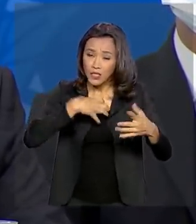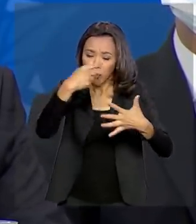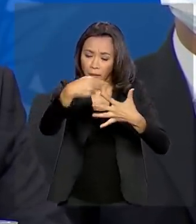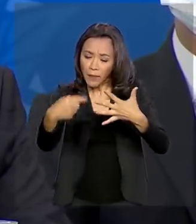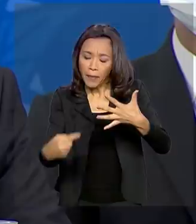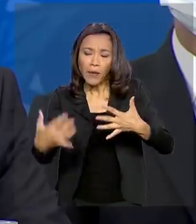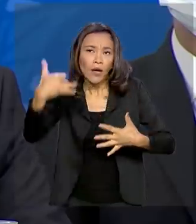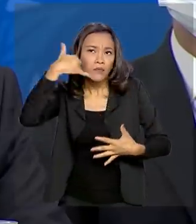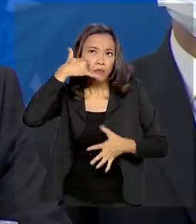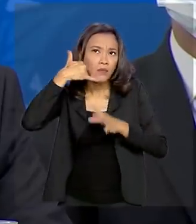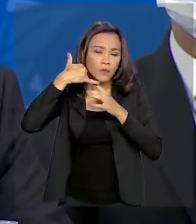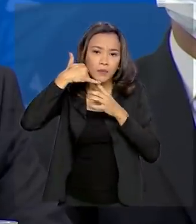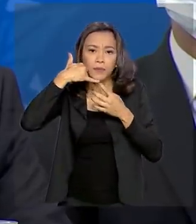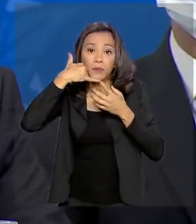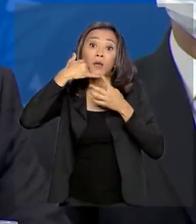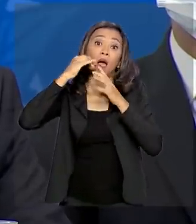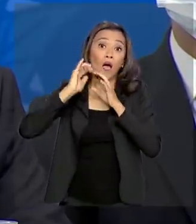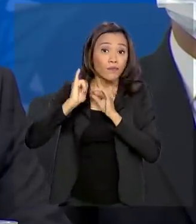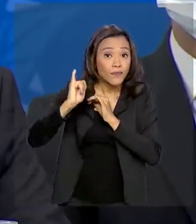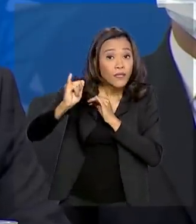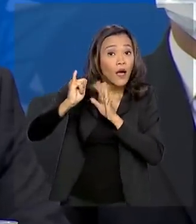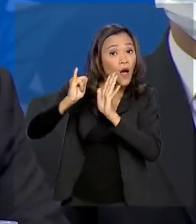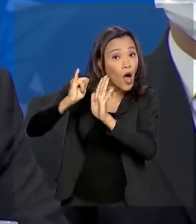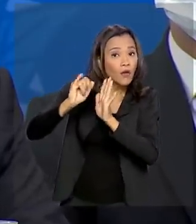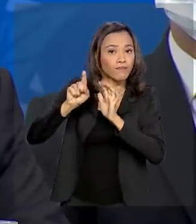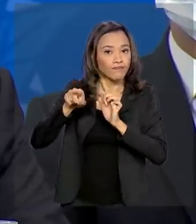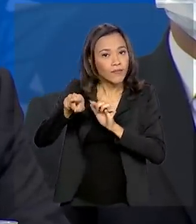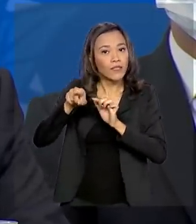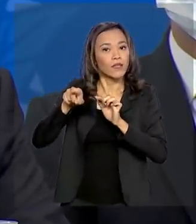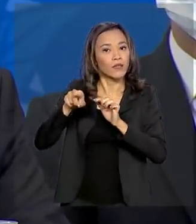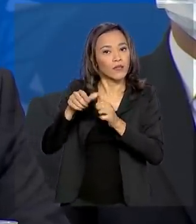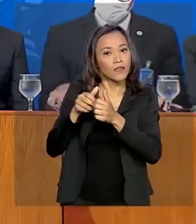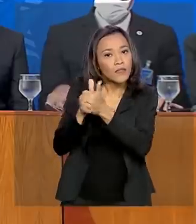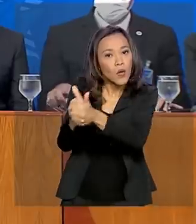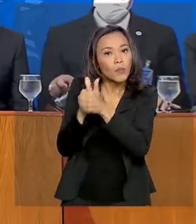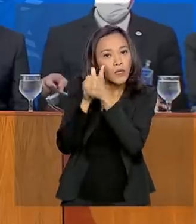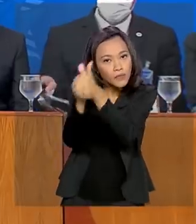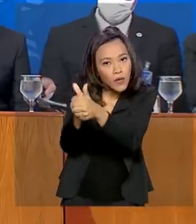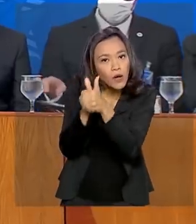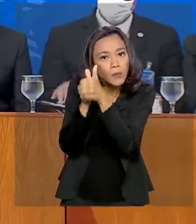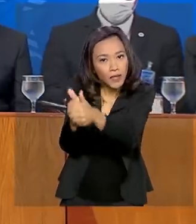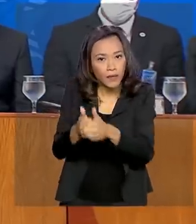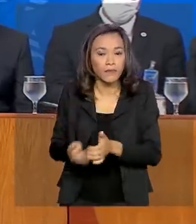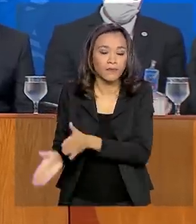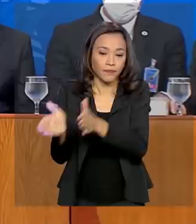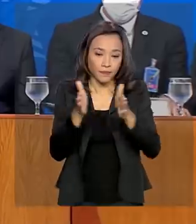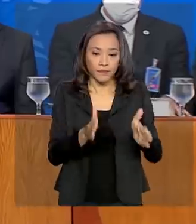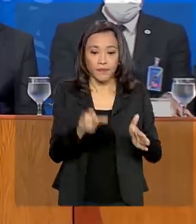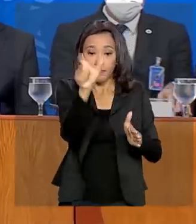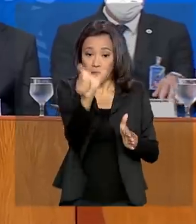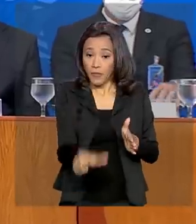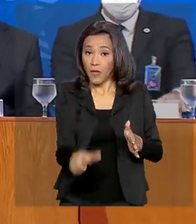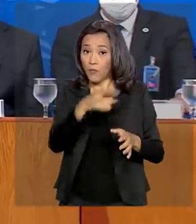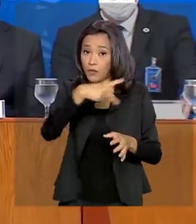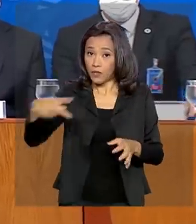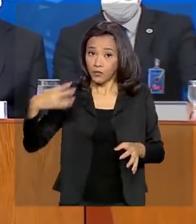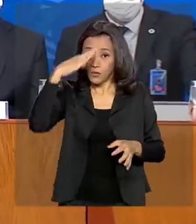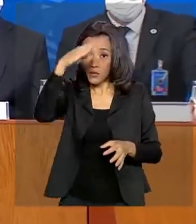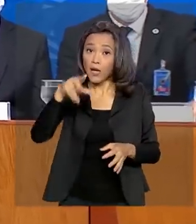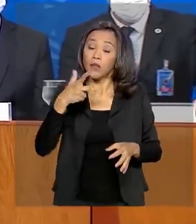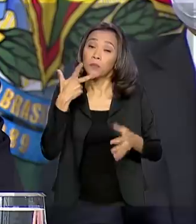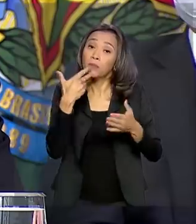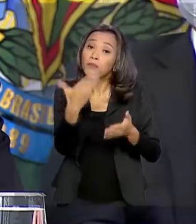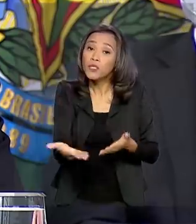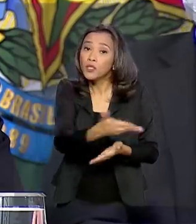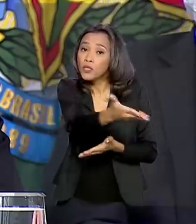classificar o risco e mantê-lo sistematicamente monitorado. O presidente Jair Bolsonaro pediu que os brasileiros ponham em